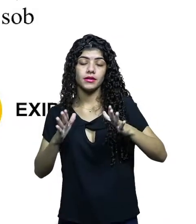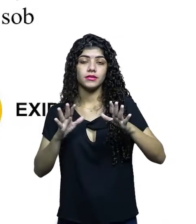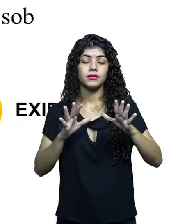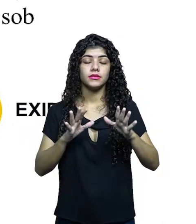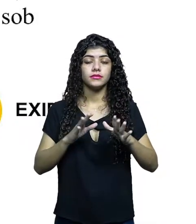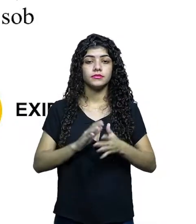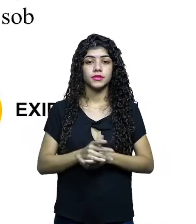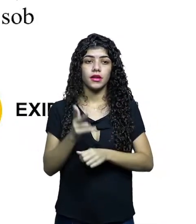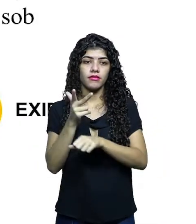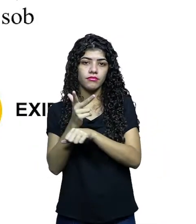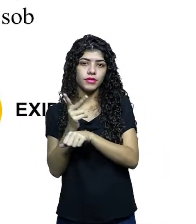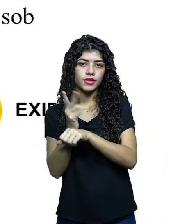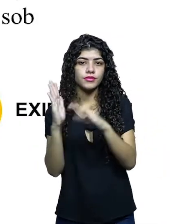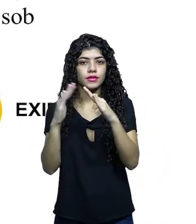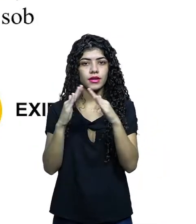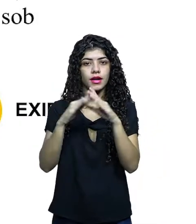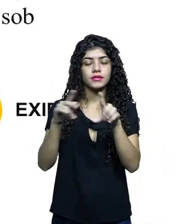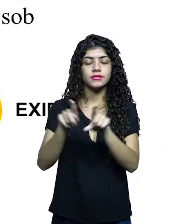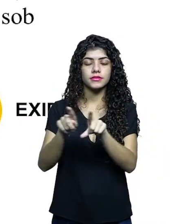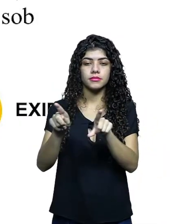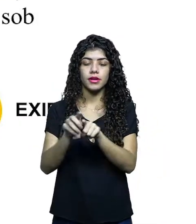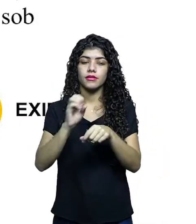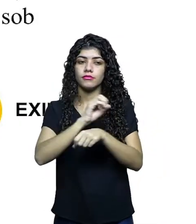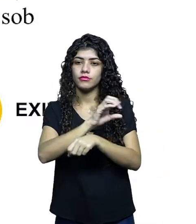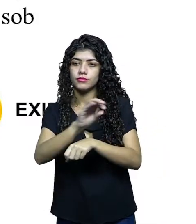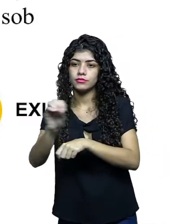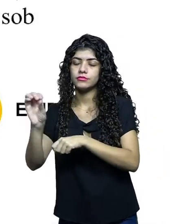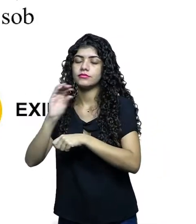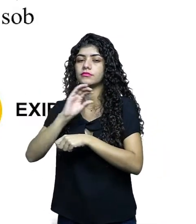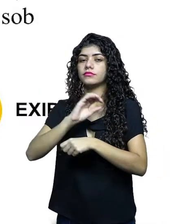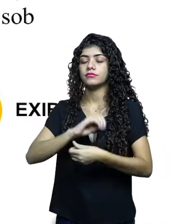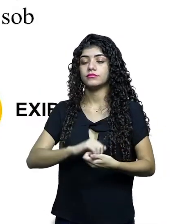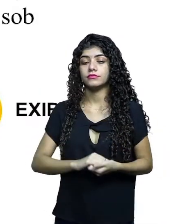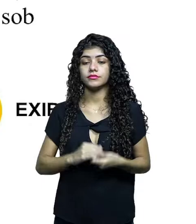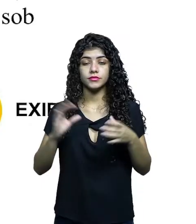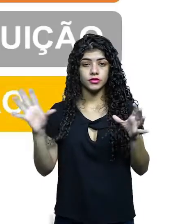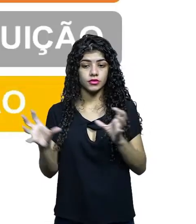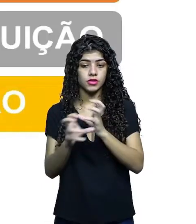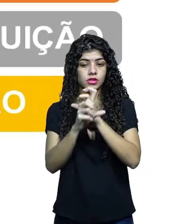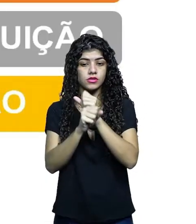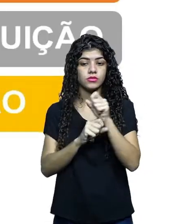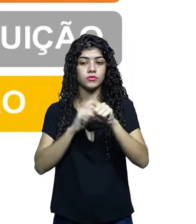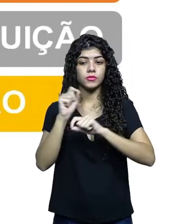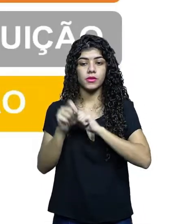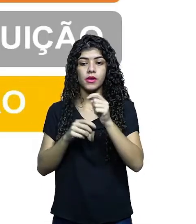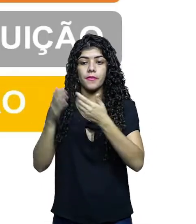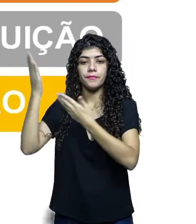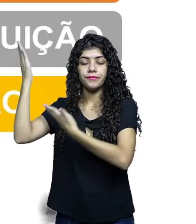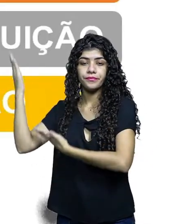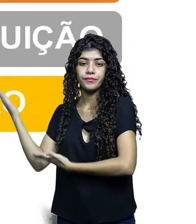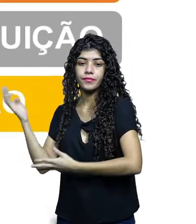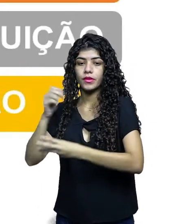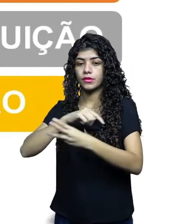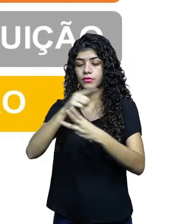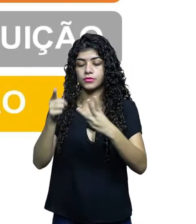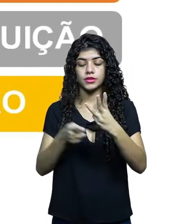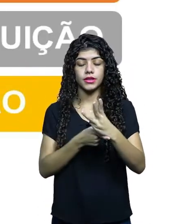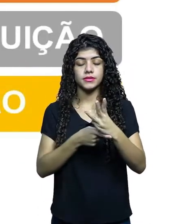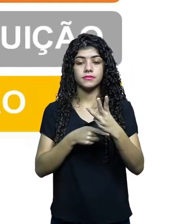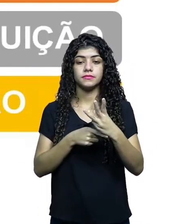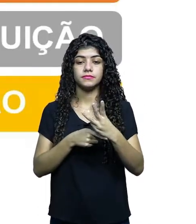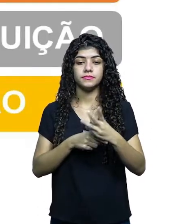fechada, vídeo doméstico e vídeos sobre demanda, voz. Em resumo, produção, distribuição,